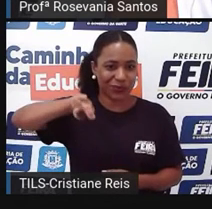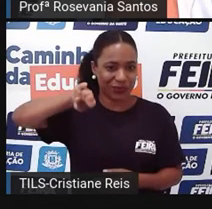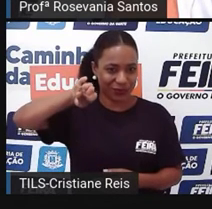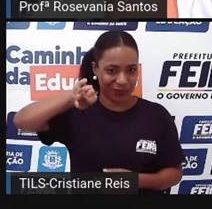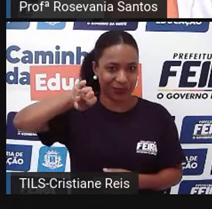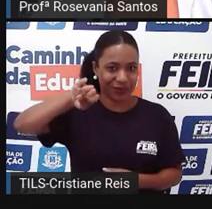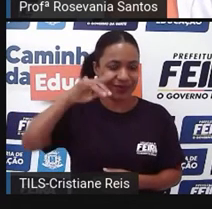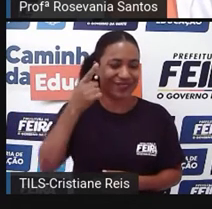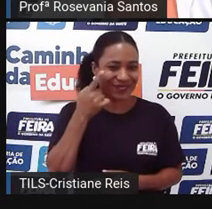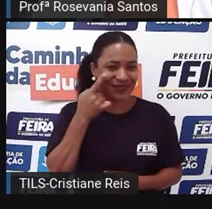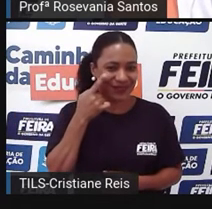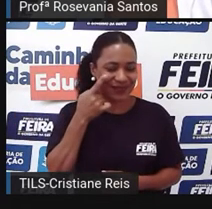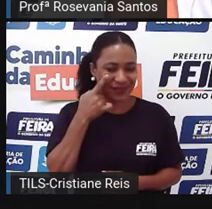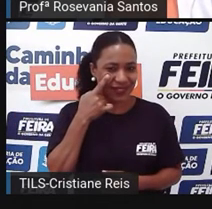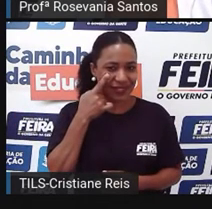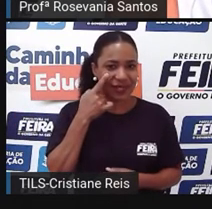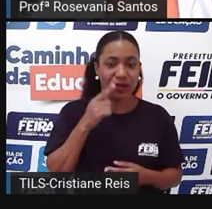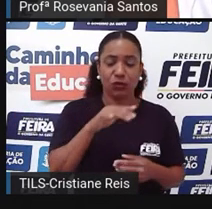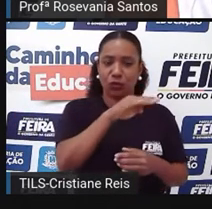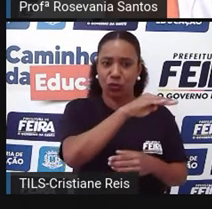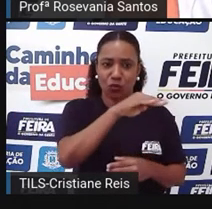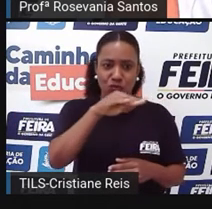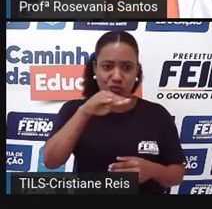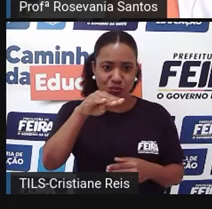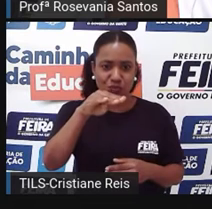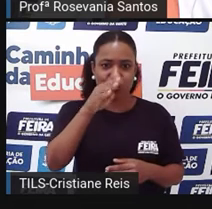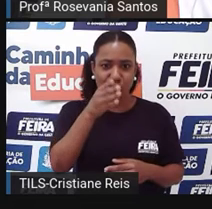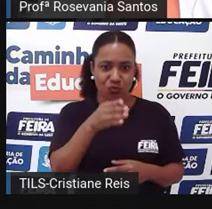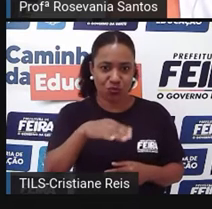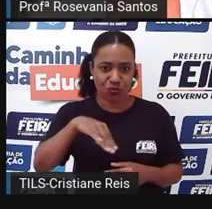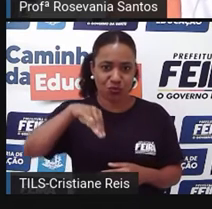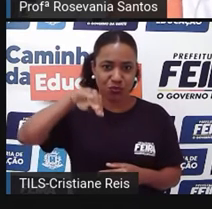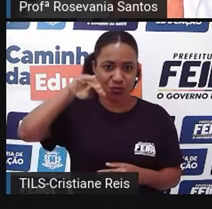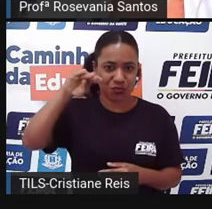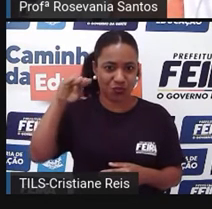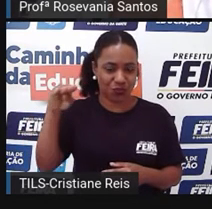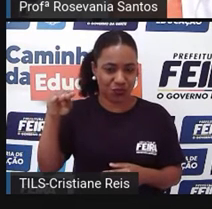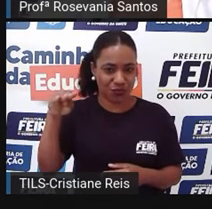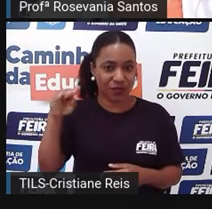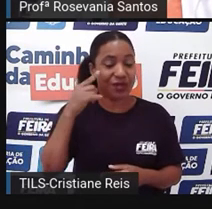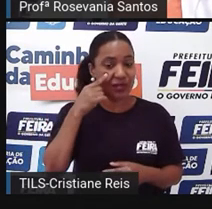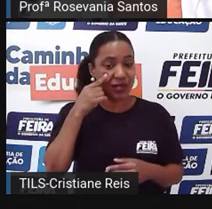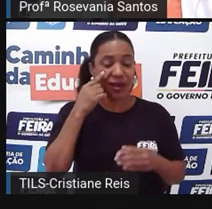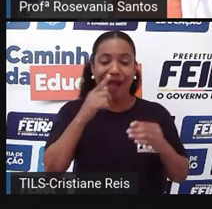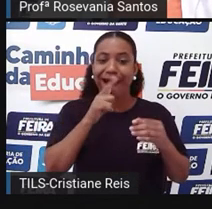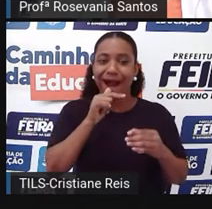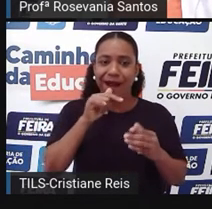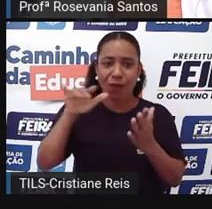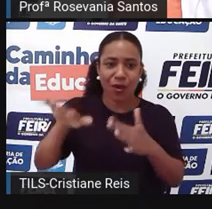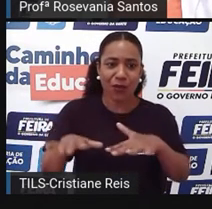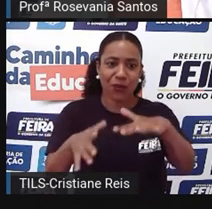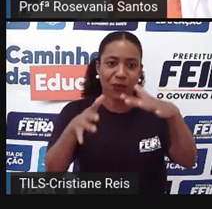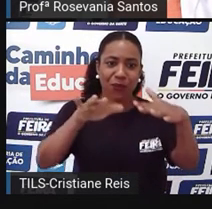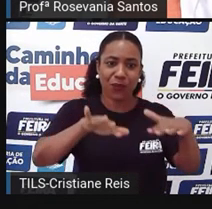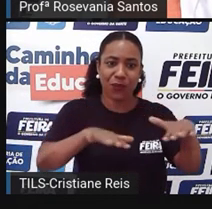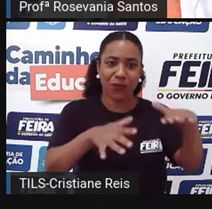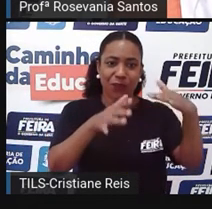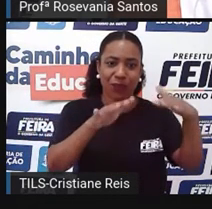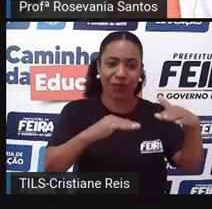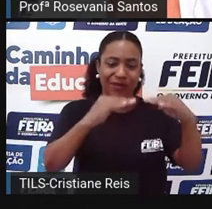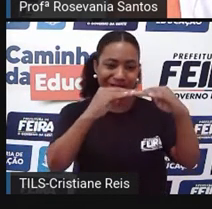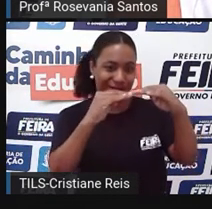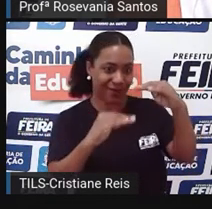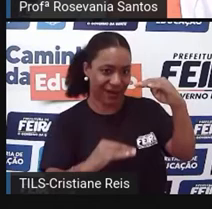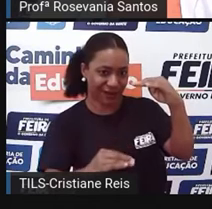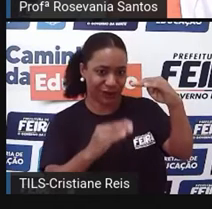às áreas vizinhas. Aí, ela, pelo fato de estar abaixo do nível do mar, é uma depressão absoluta.